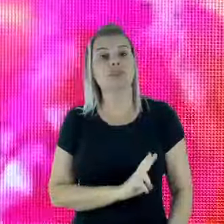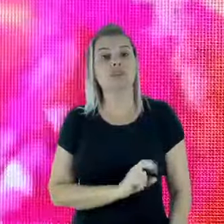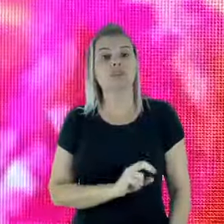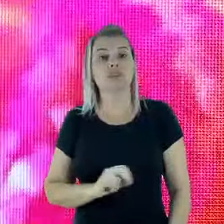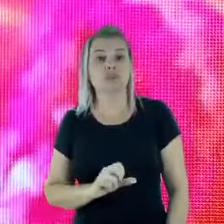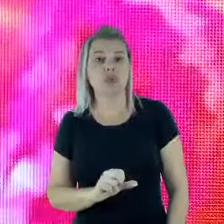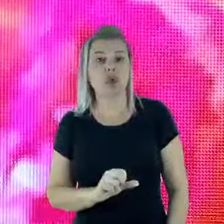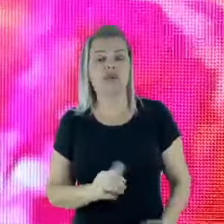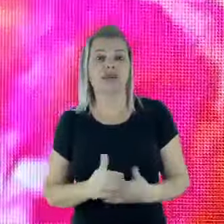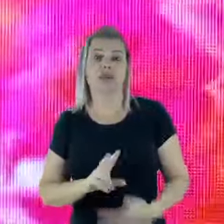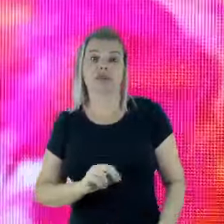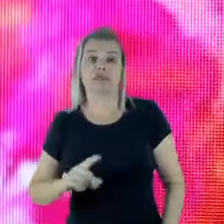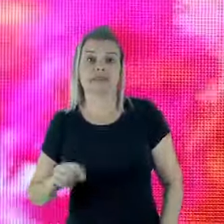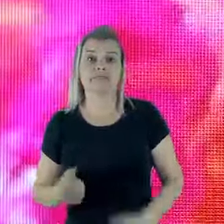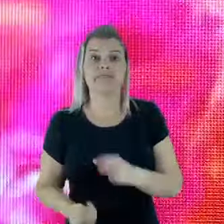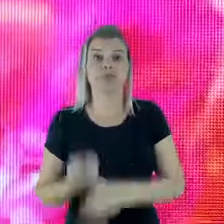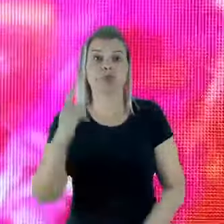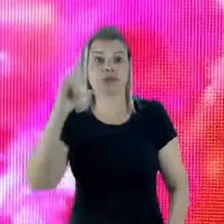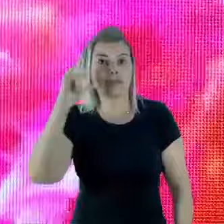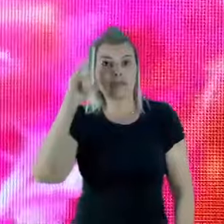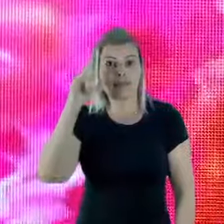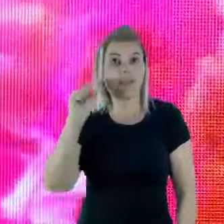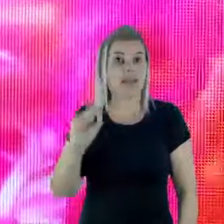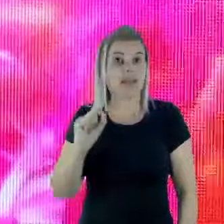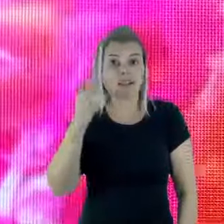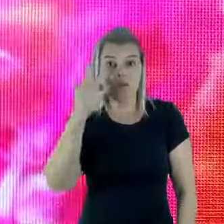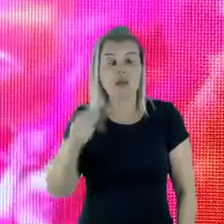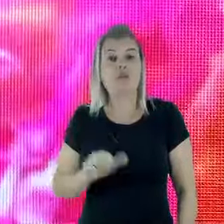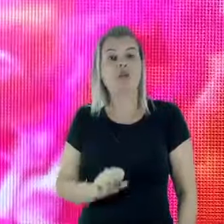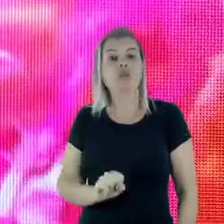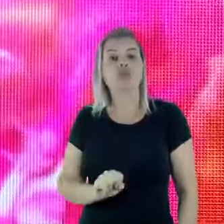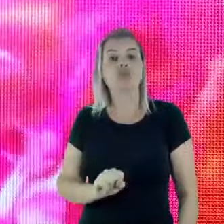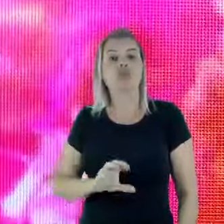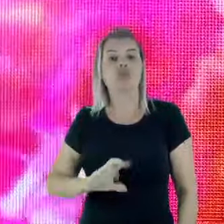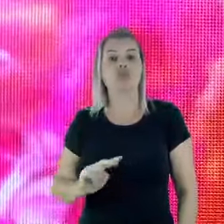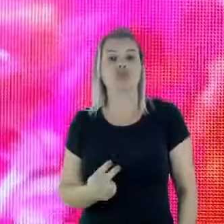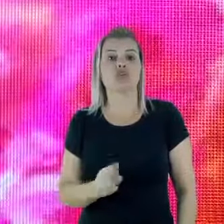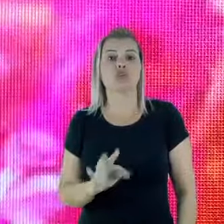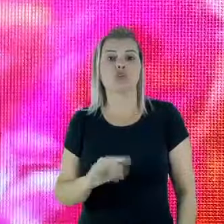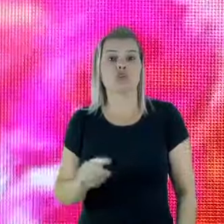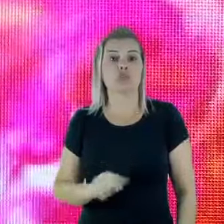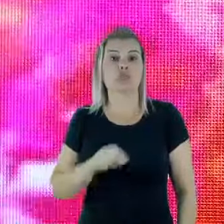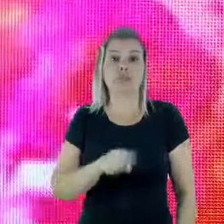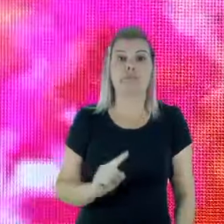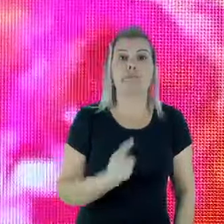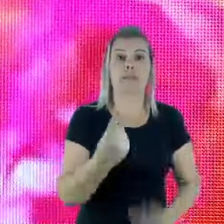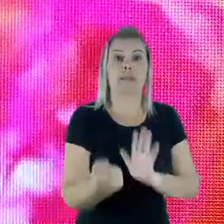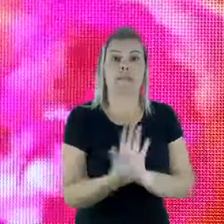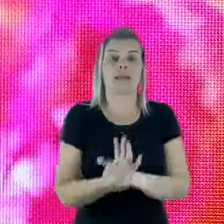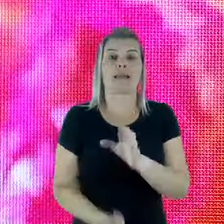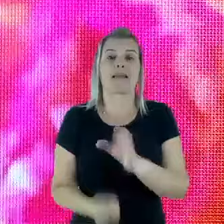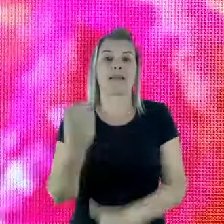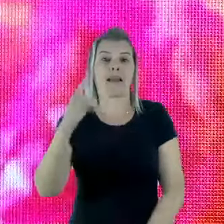2010, veio o Instagram, e para quem não sabe, a Chutes foi a primeira marca do Brasil a ter uma conta no Instagram. Hoje a Arezzo